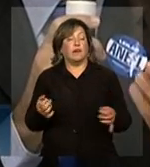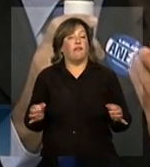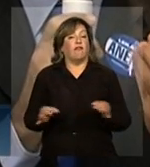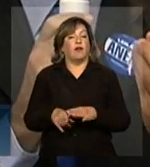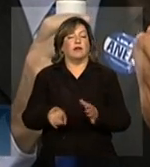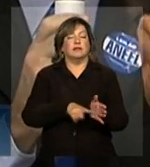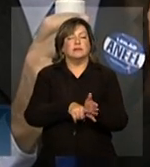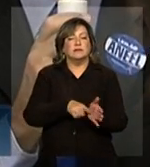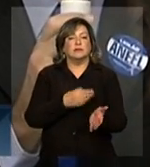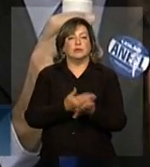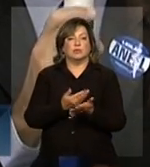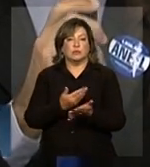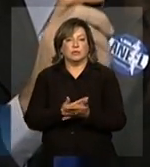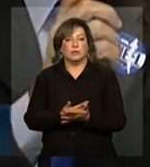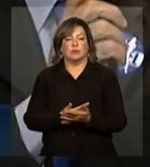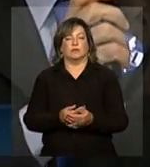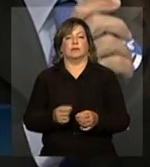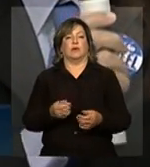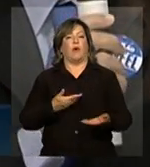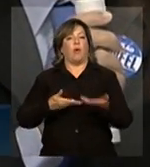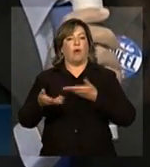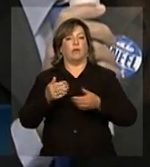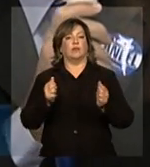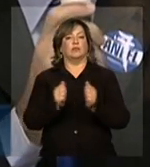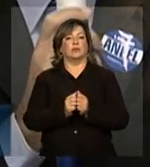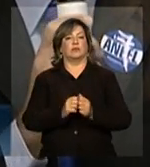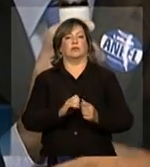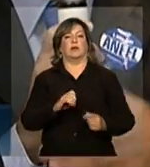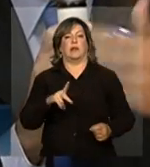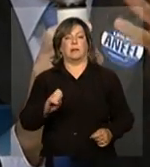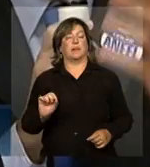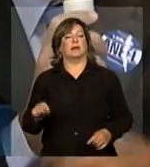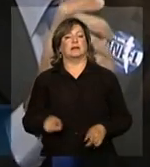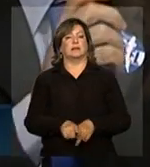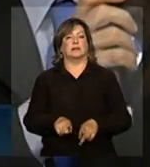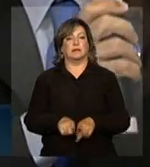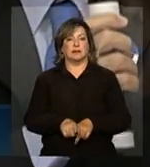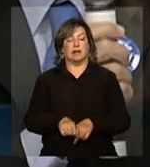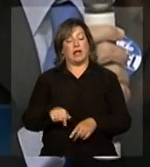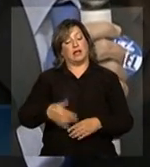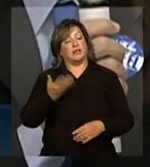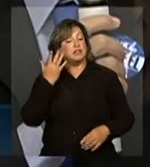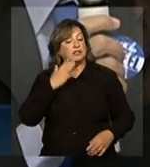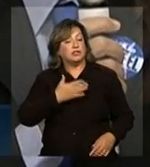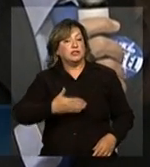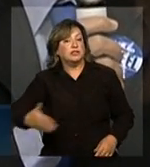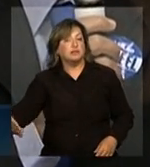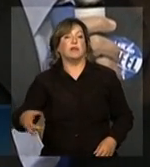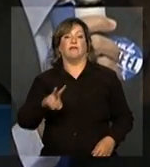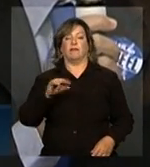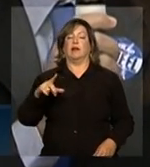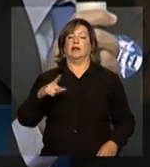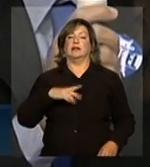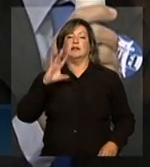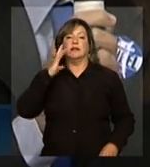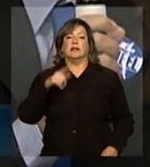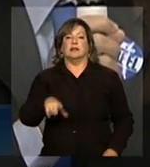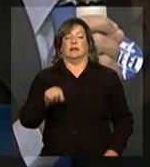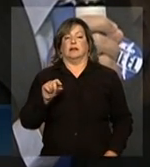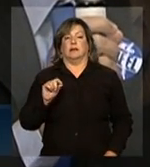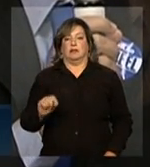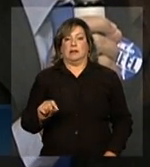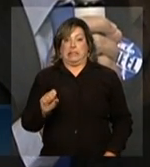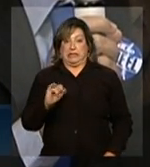análises e interagindo junto com a EEP e por esses dias aí a gente vai ter uma decisão se